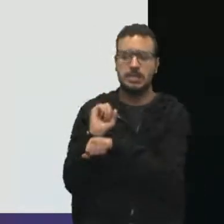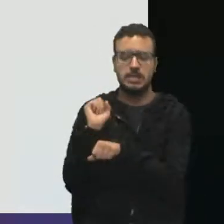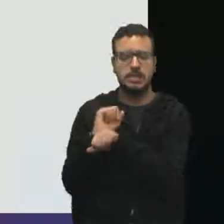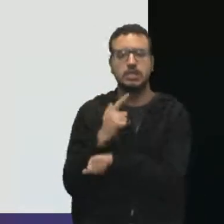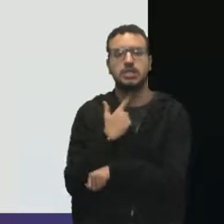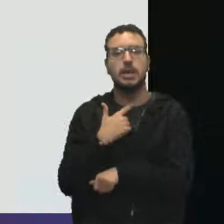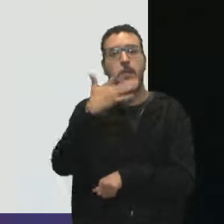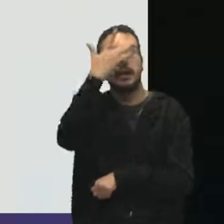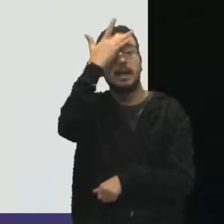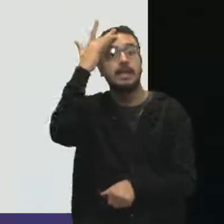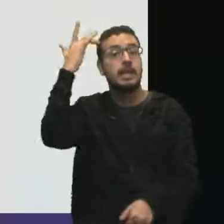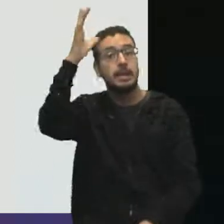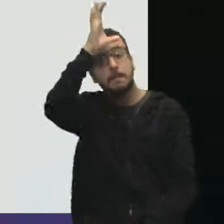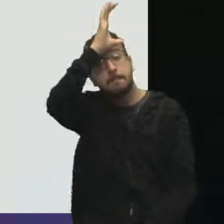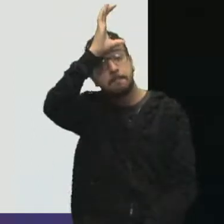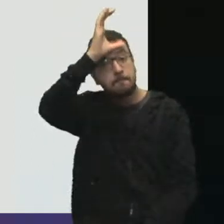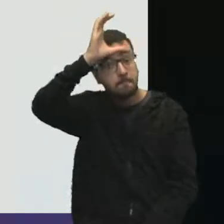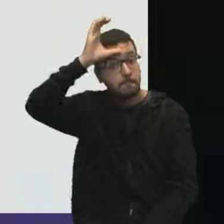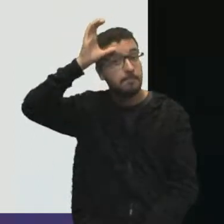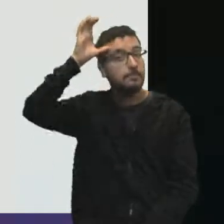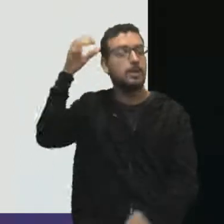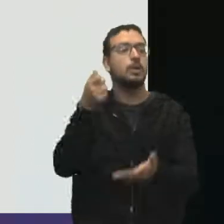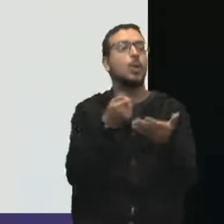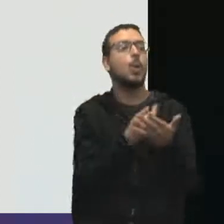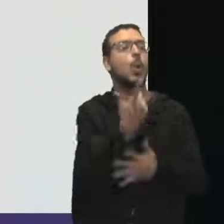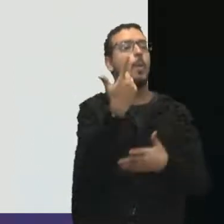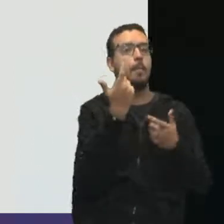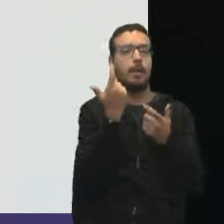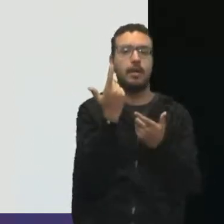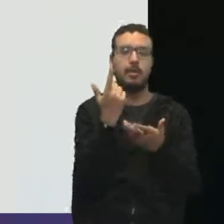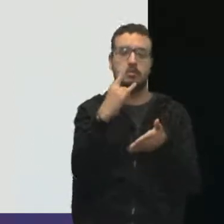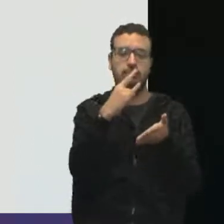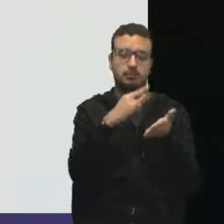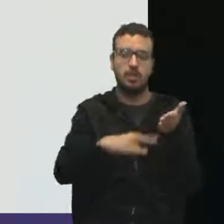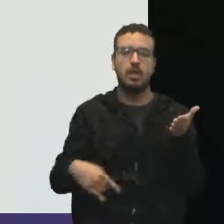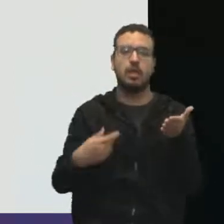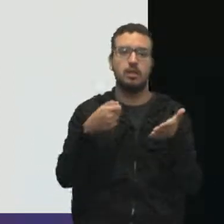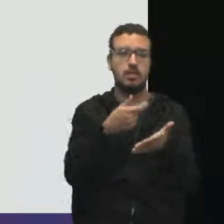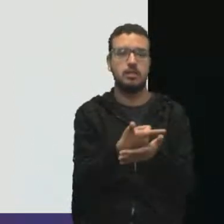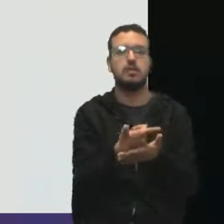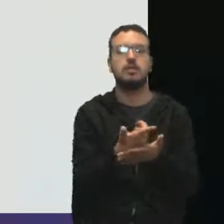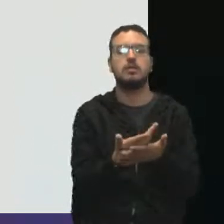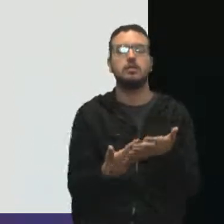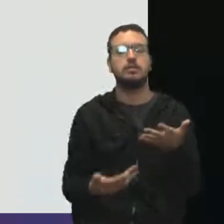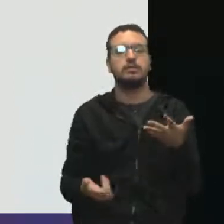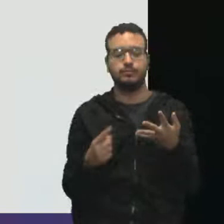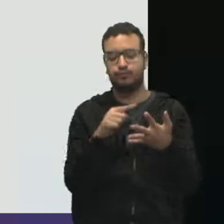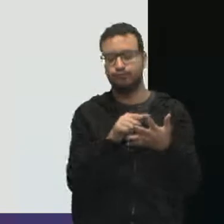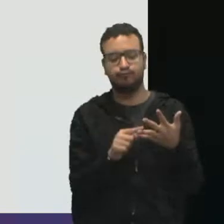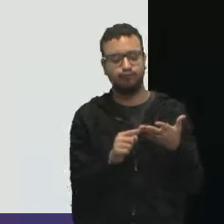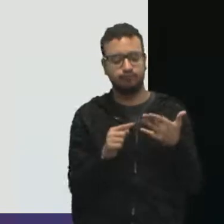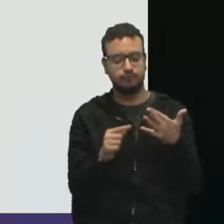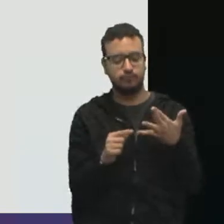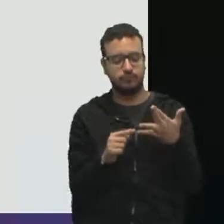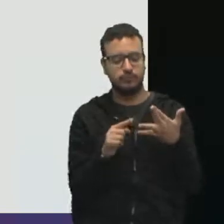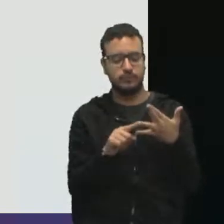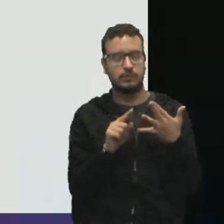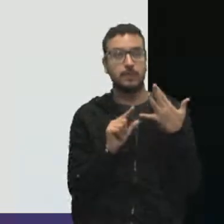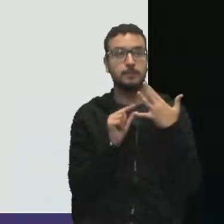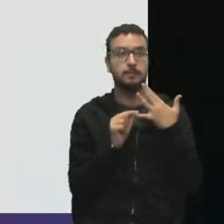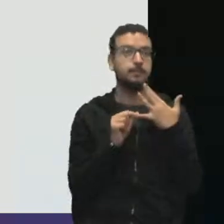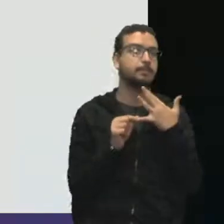os ingressos, todo mundo tem expectativa e você vai comunicar-se com essas pessoas. E ainda você precisa através da